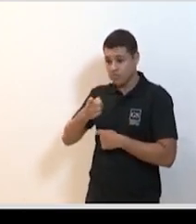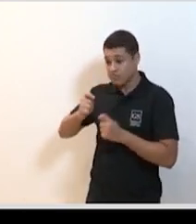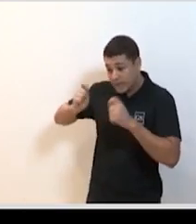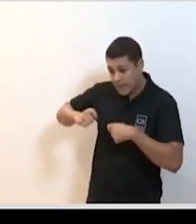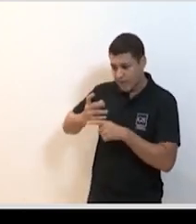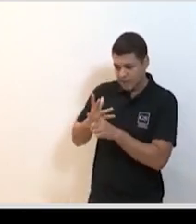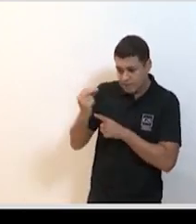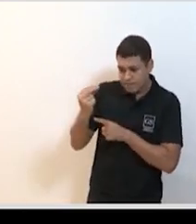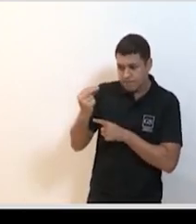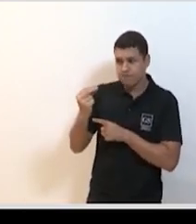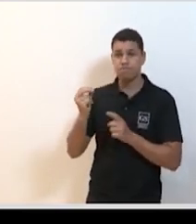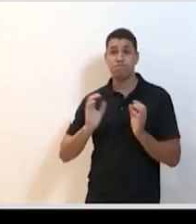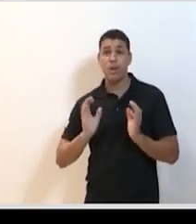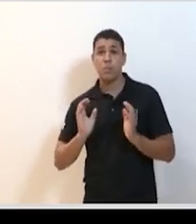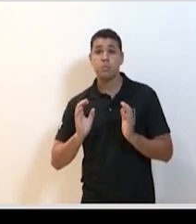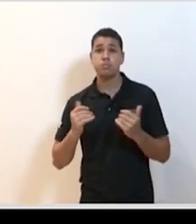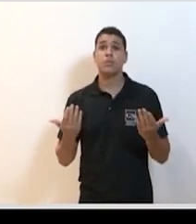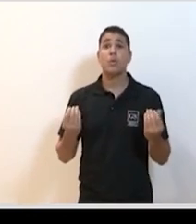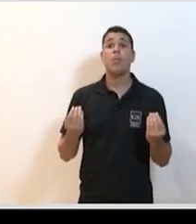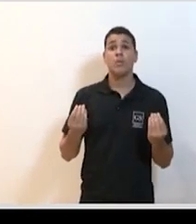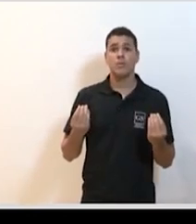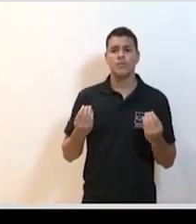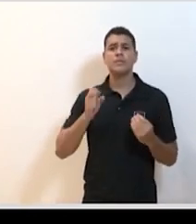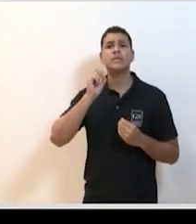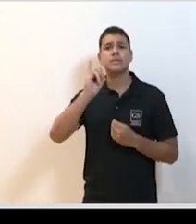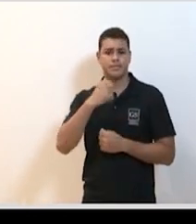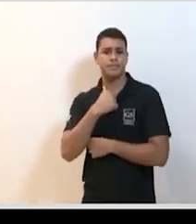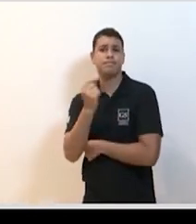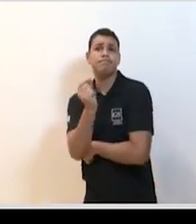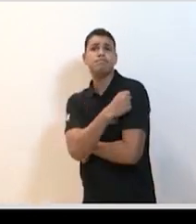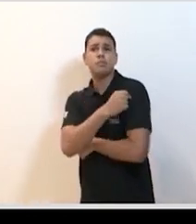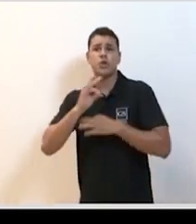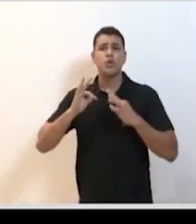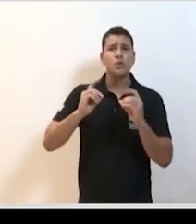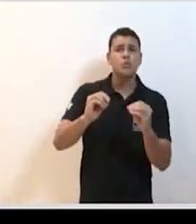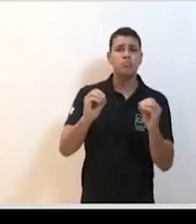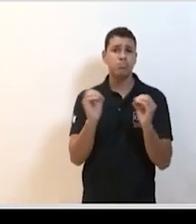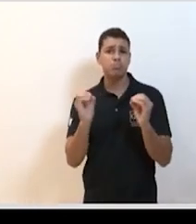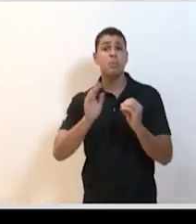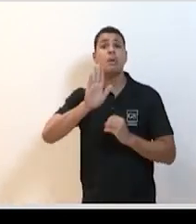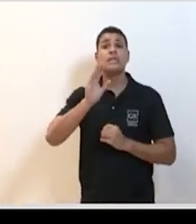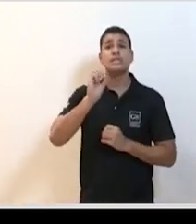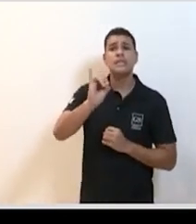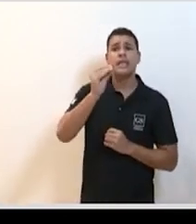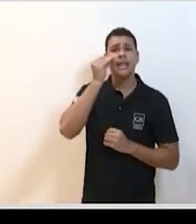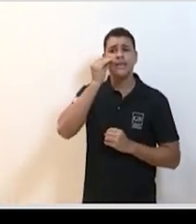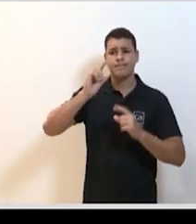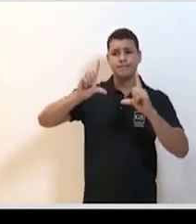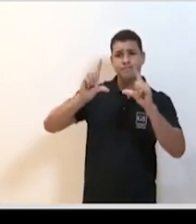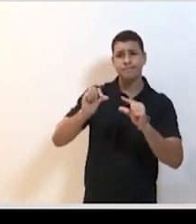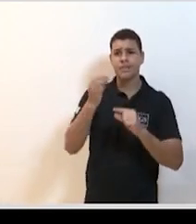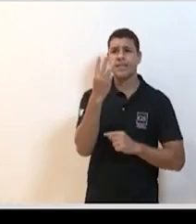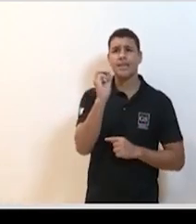milagre mesmo que ele não funcione em todo o mundo se ele conseguir diminuir ali 20, 30, 40